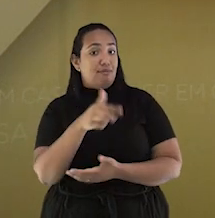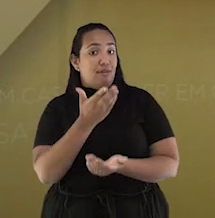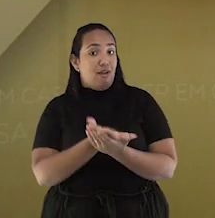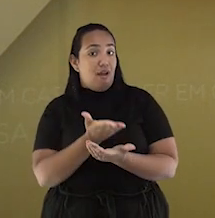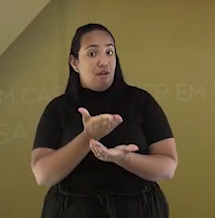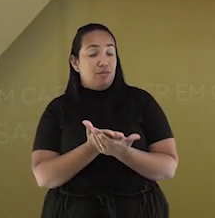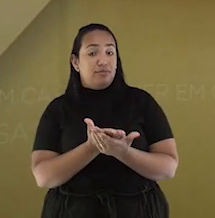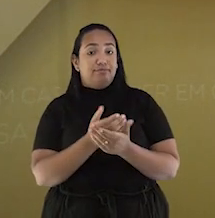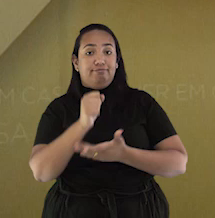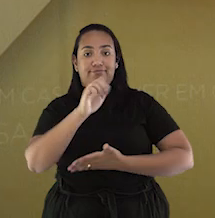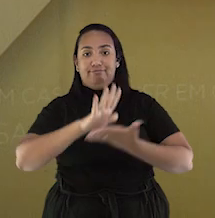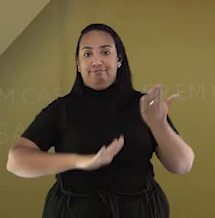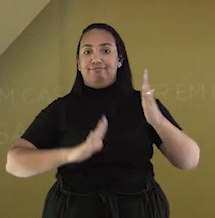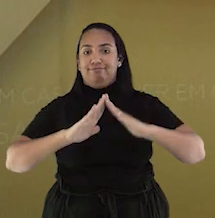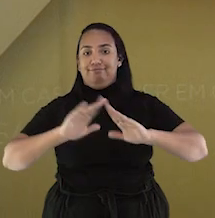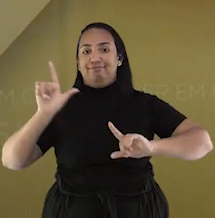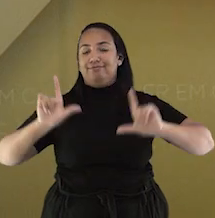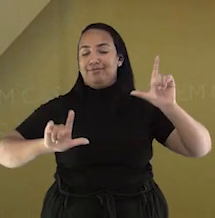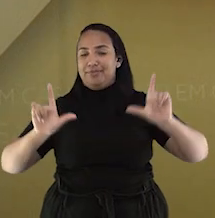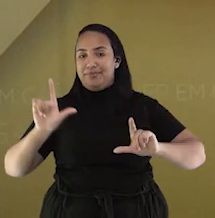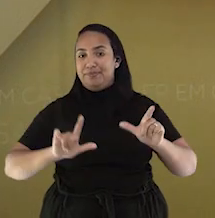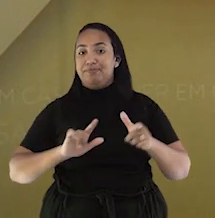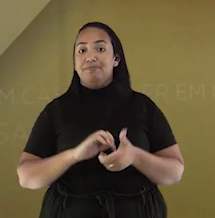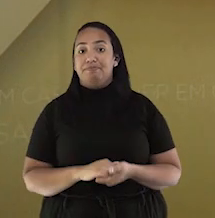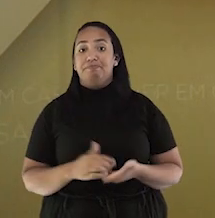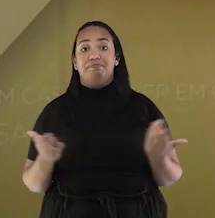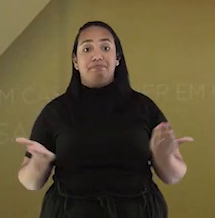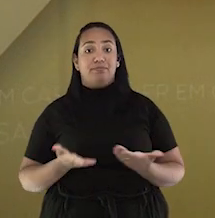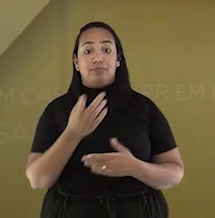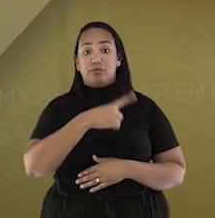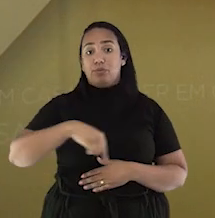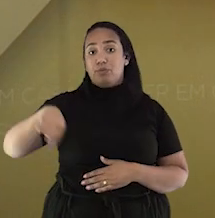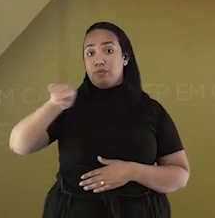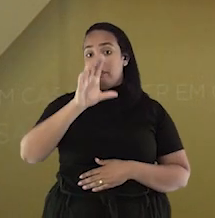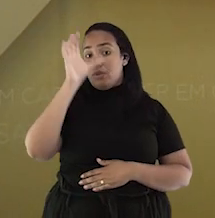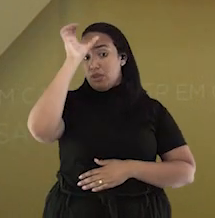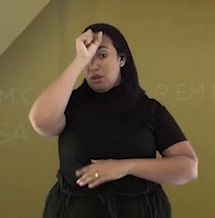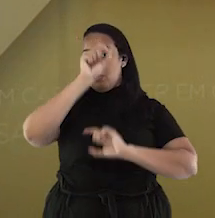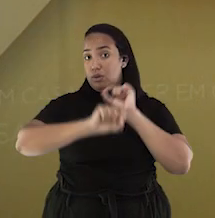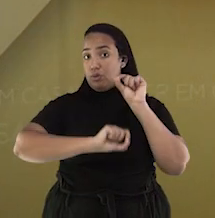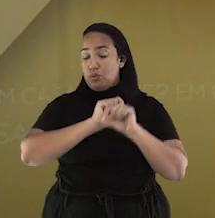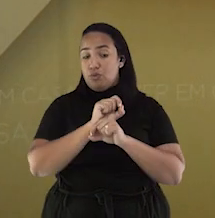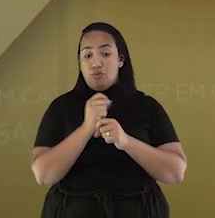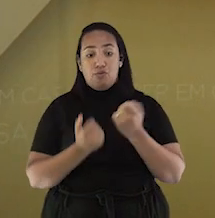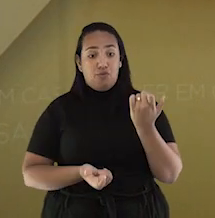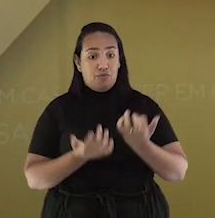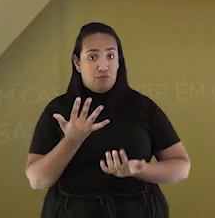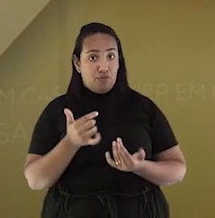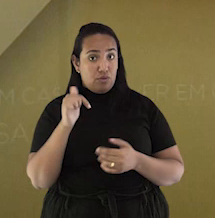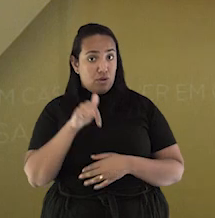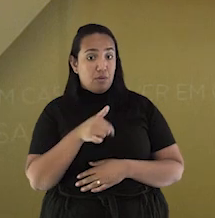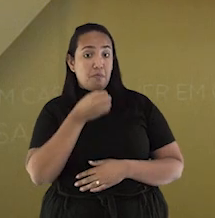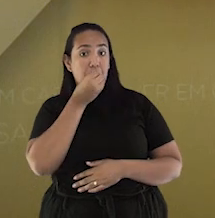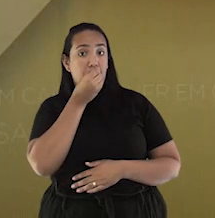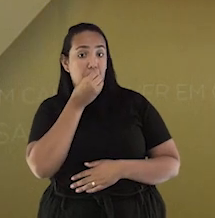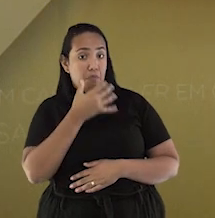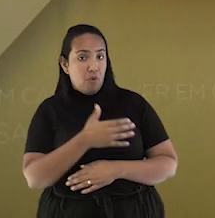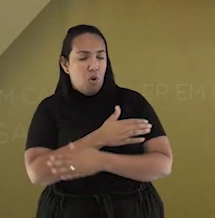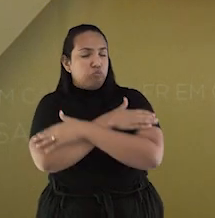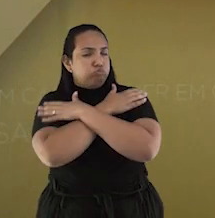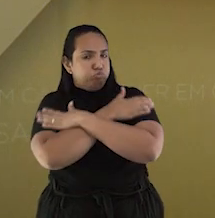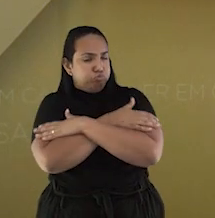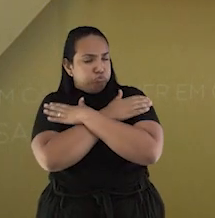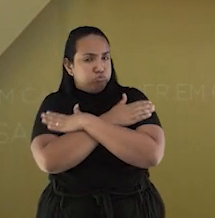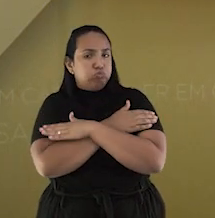no Dever em Casa na TV. Hoje vamos aprender que o fogo pode até ser bom para aquecer e